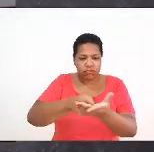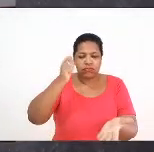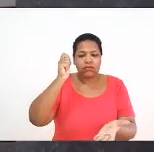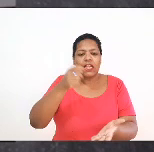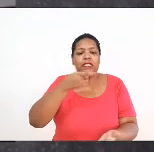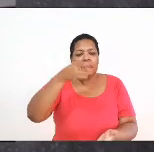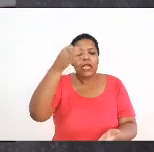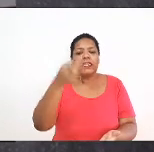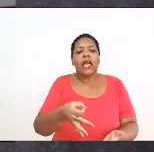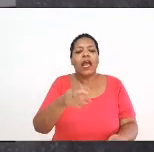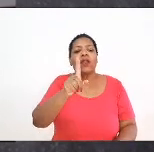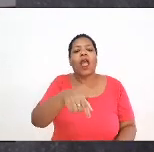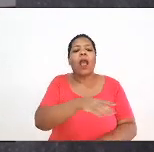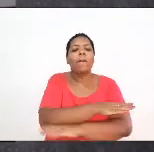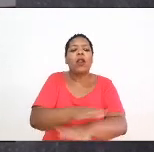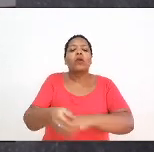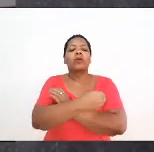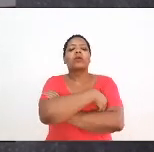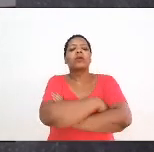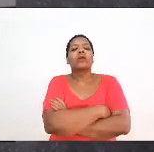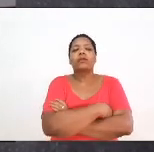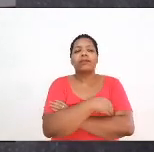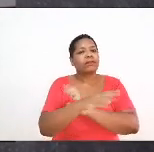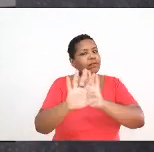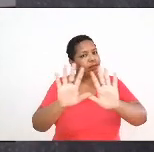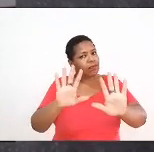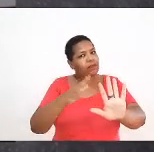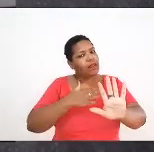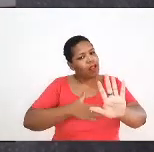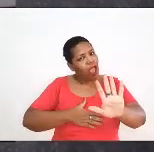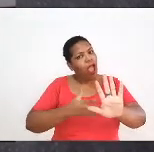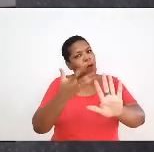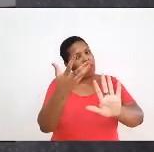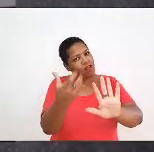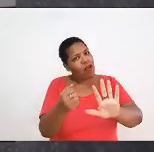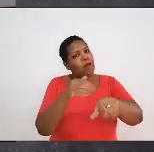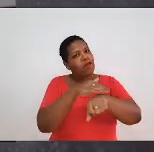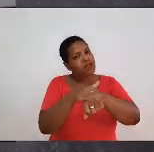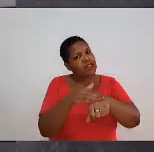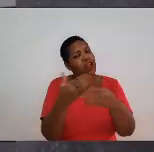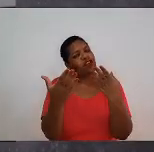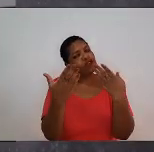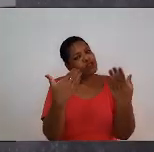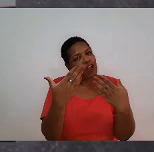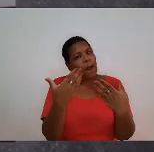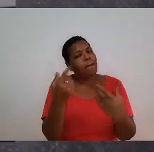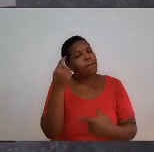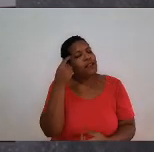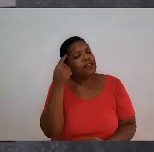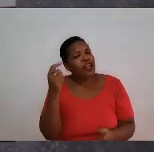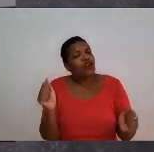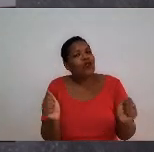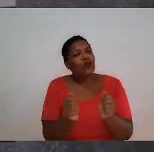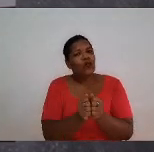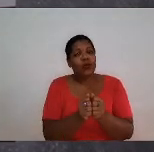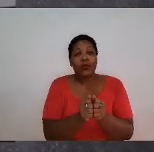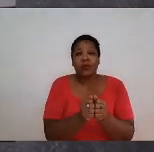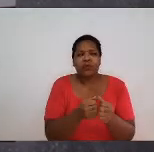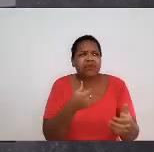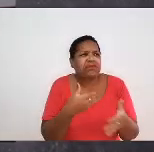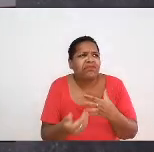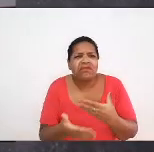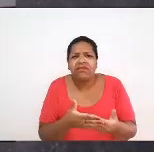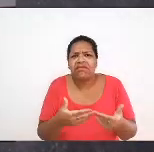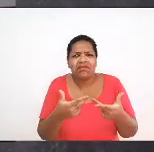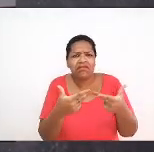isso e acabou, é dizer não, vamos conversar, vamos dialogar, vamos pensar junto, e qualquer que seja o caminho que